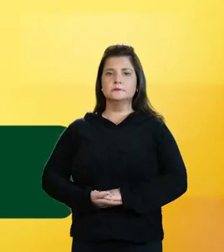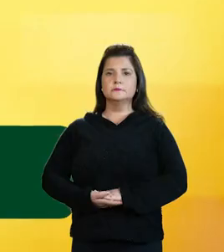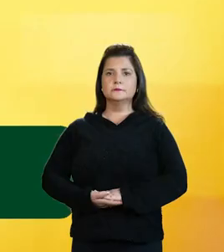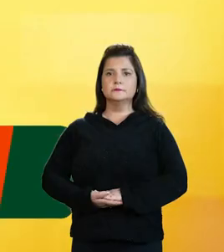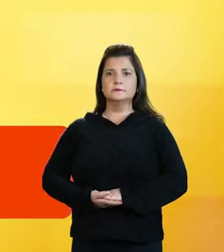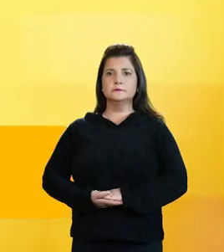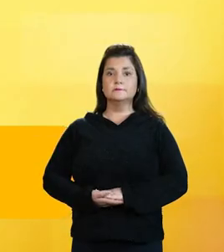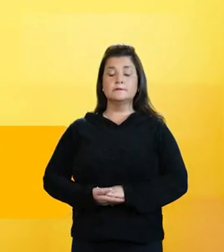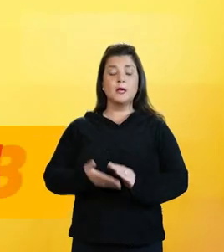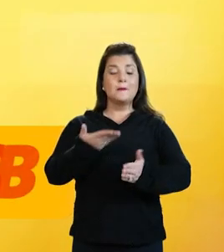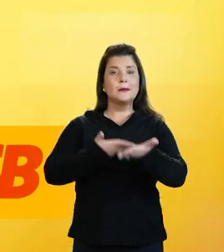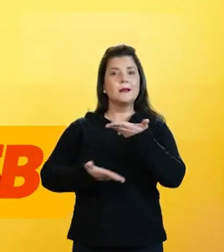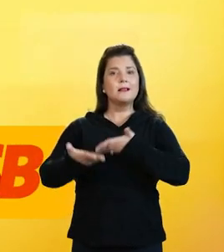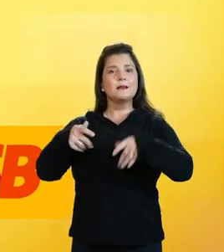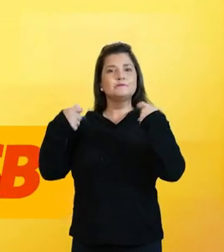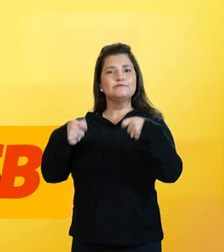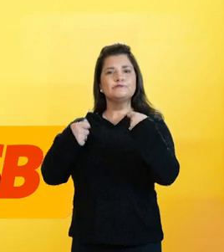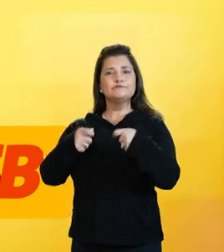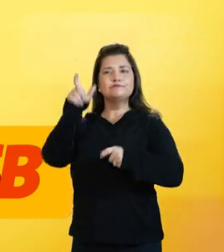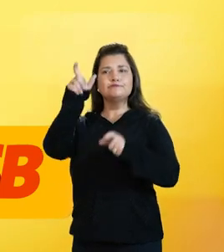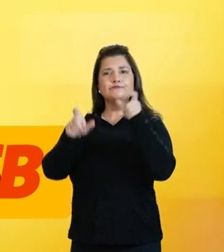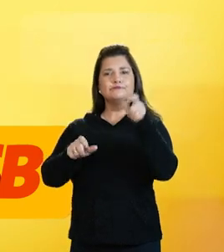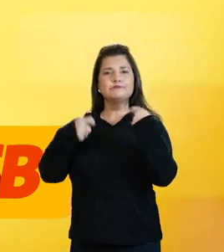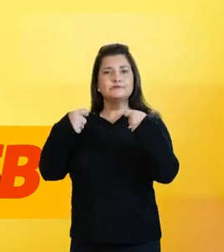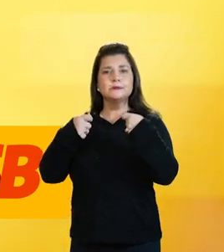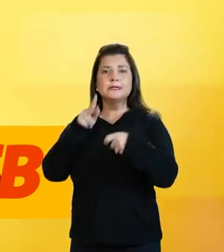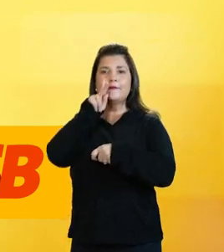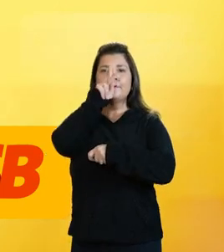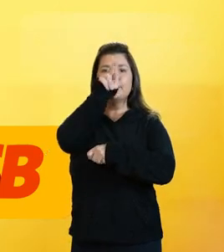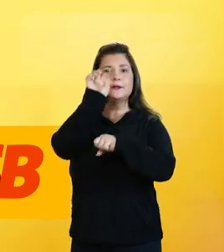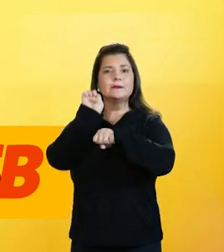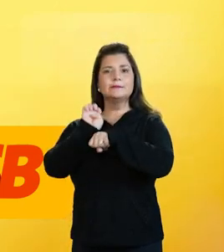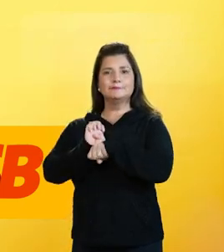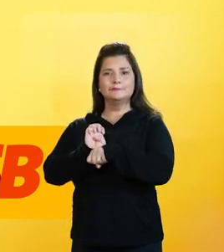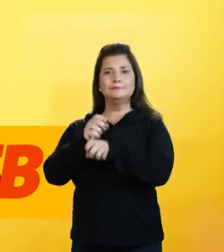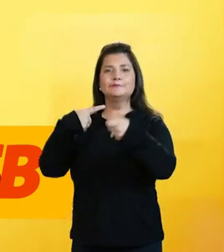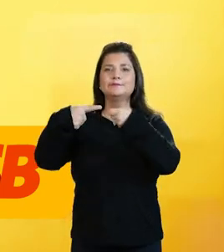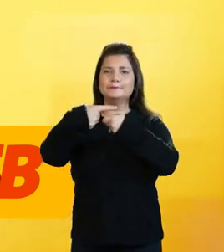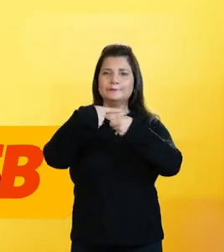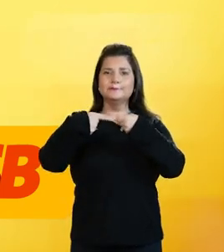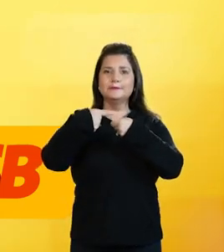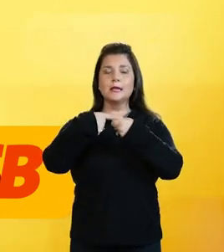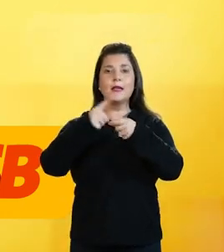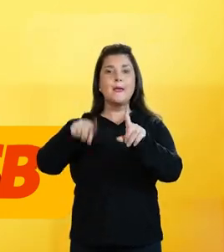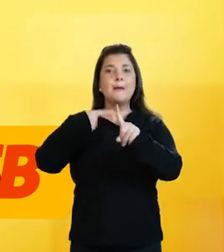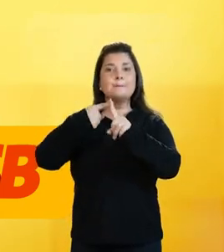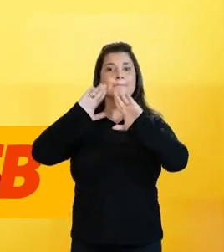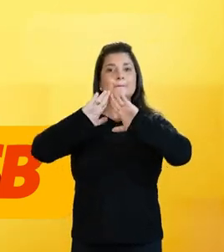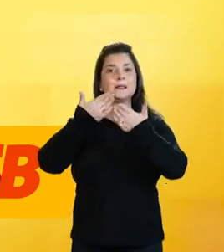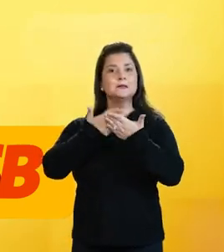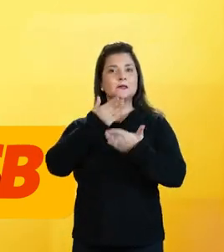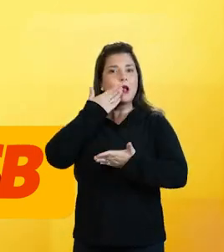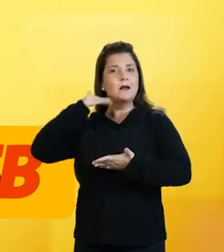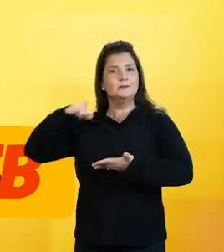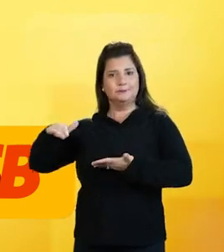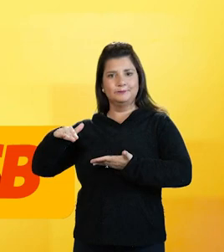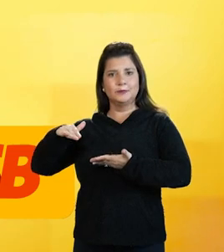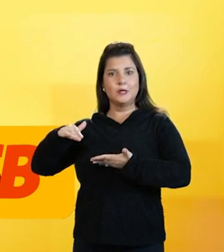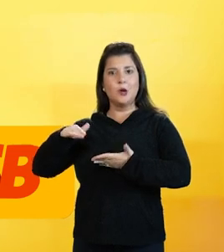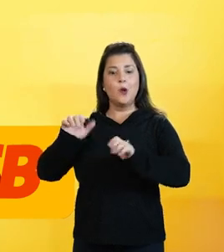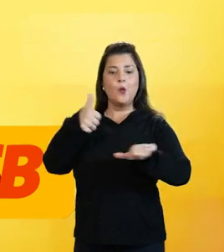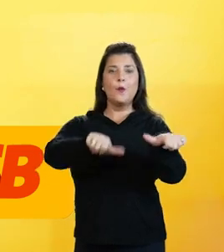Para atender as necessidades das pessoas é preciso fortalecer o Estado e os municípios, mais escola de educação infantil,